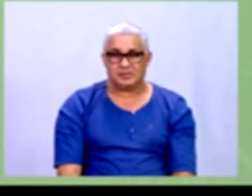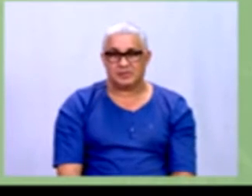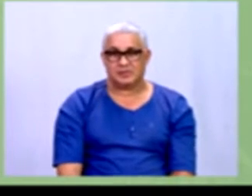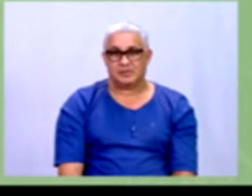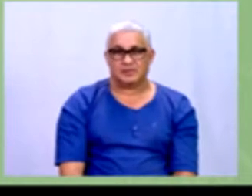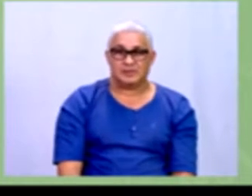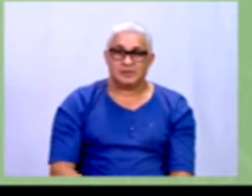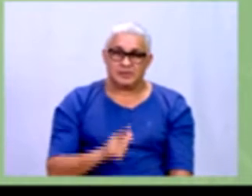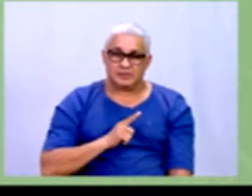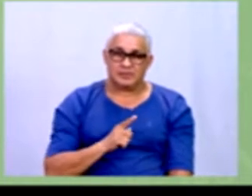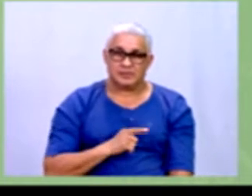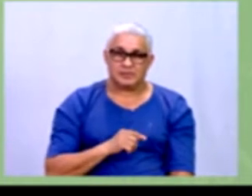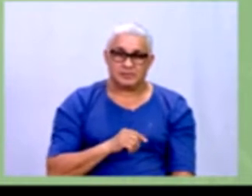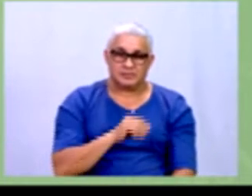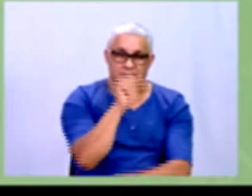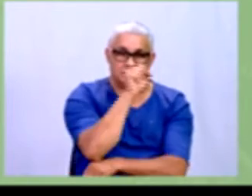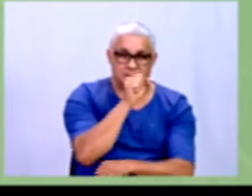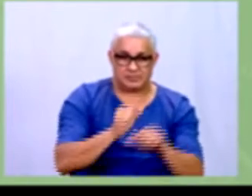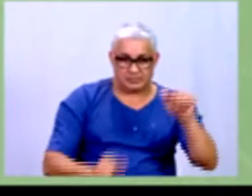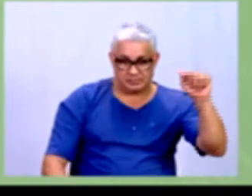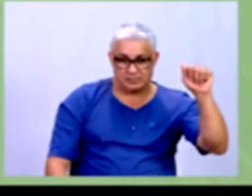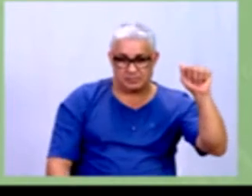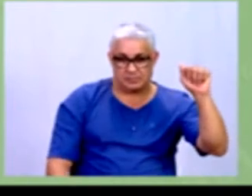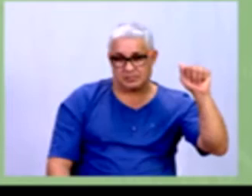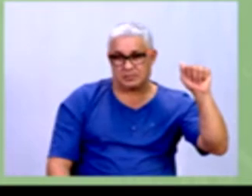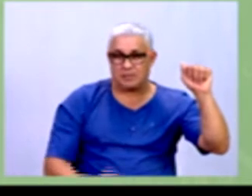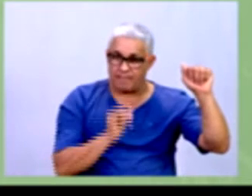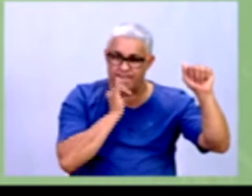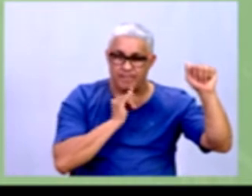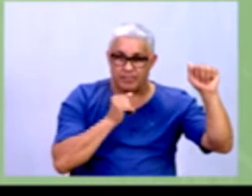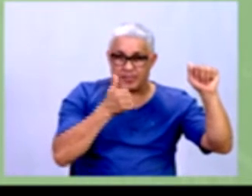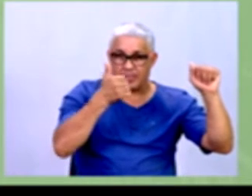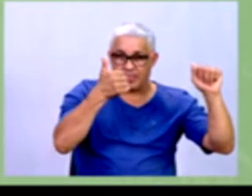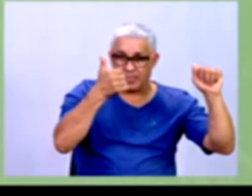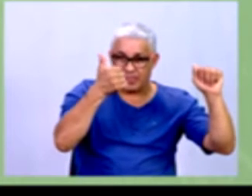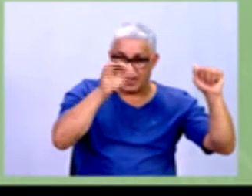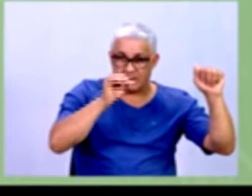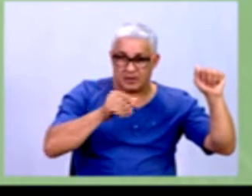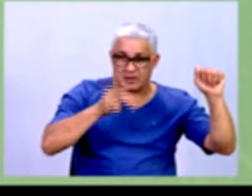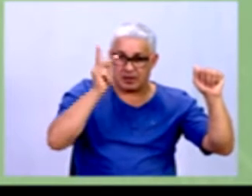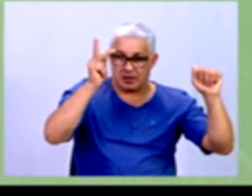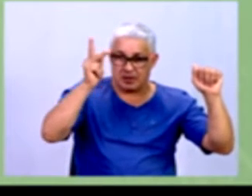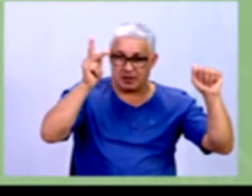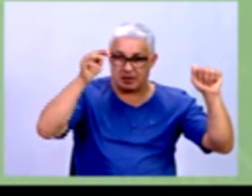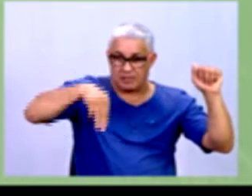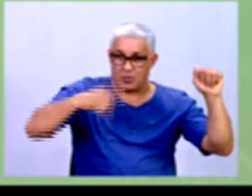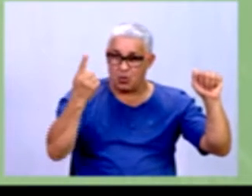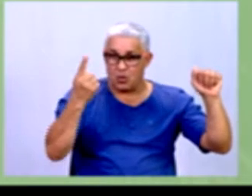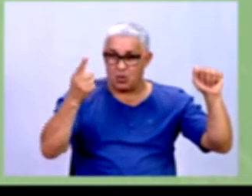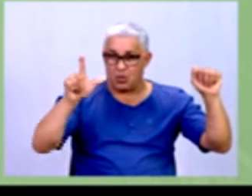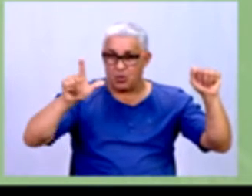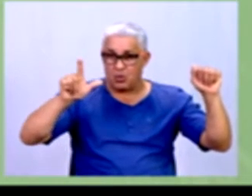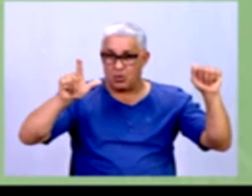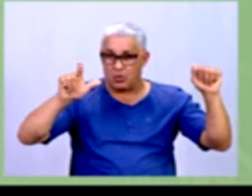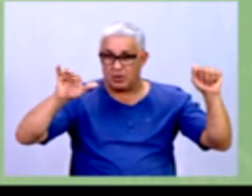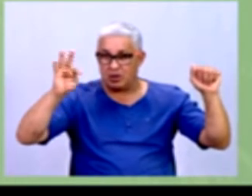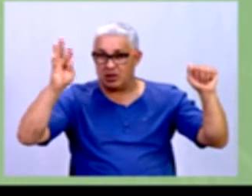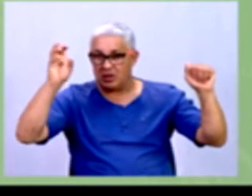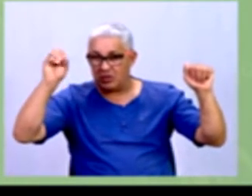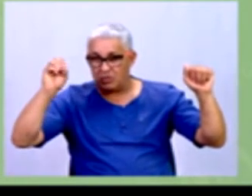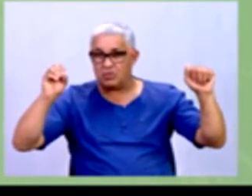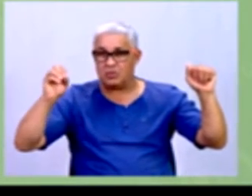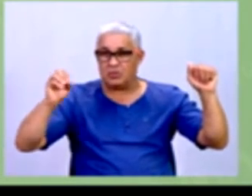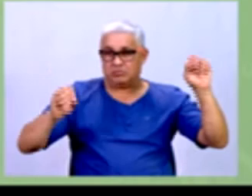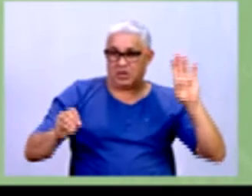Então, gente tem aqui do carro A que faz 10 quilômetros a cada litro, o carro B que faz 8 quilômetros a cada